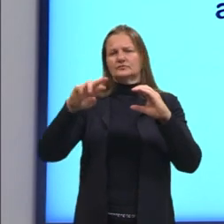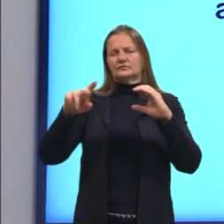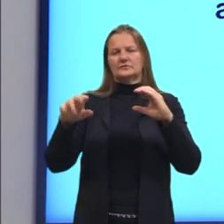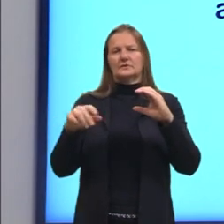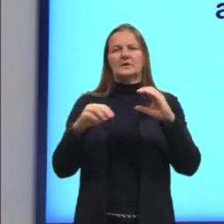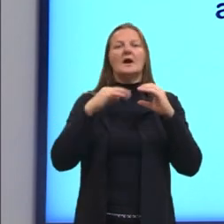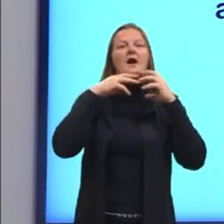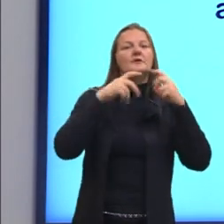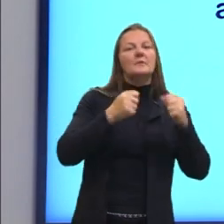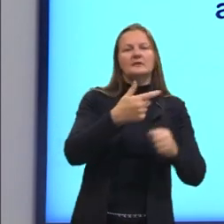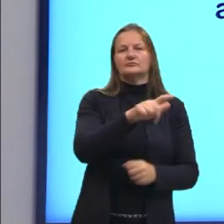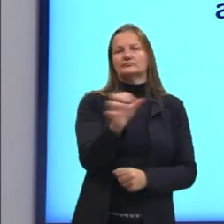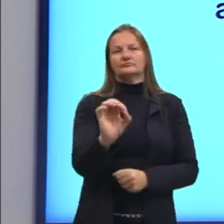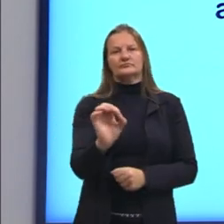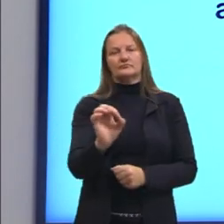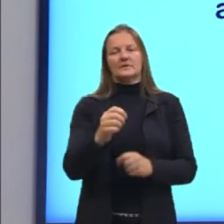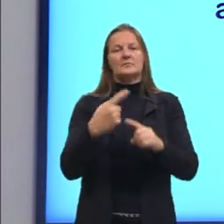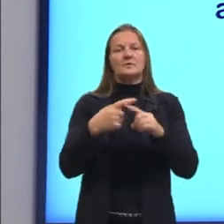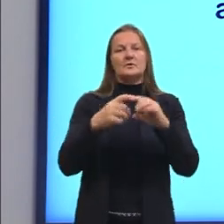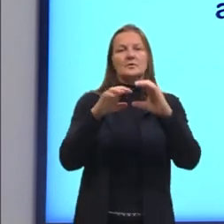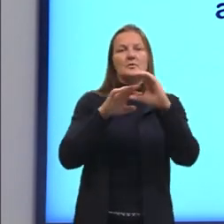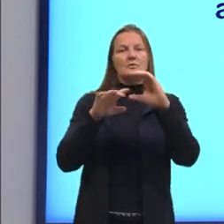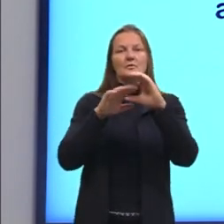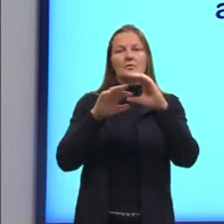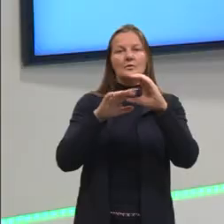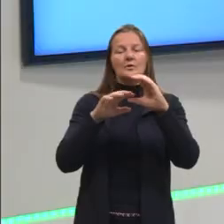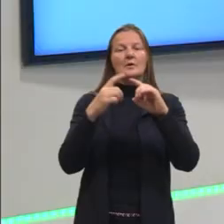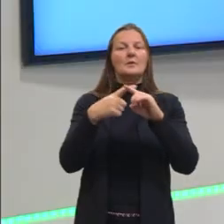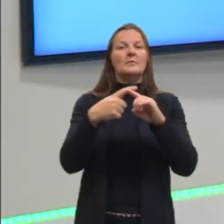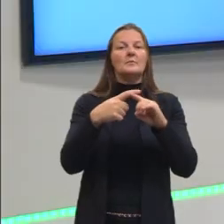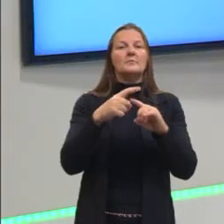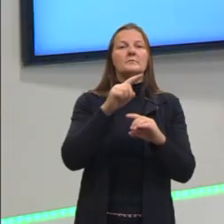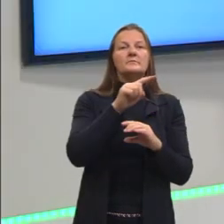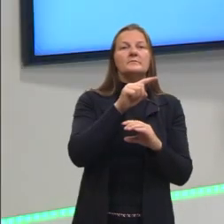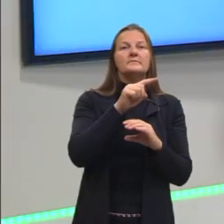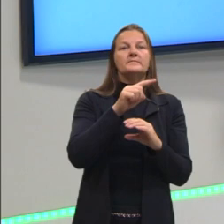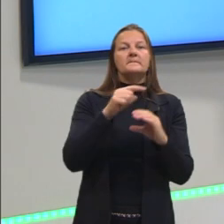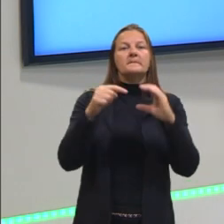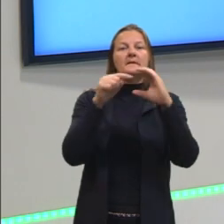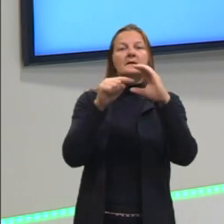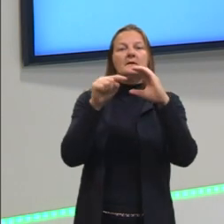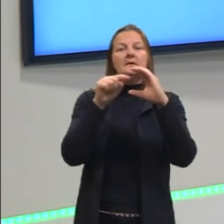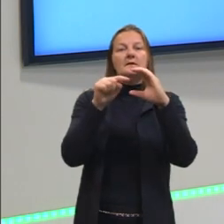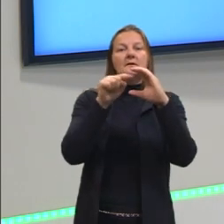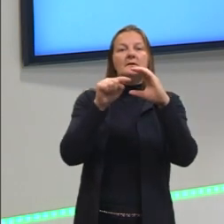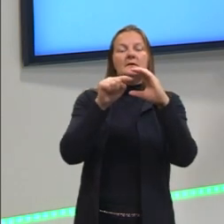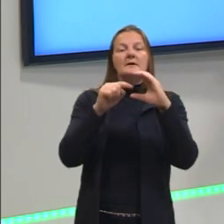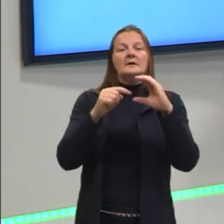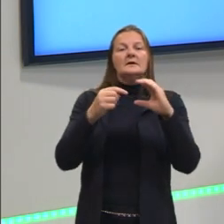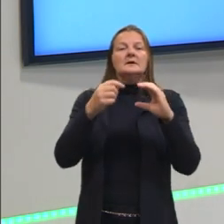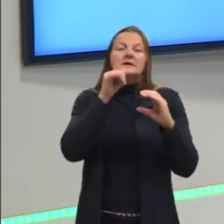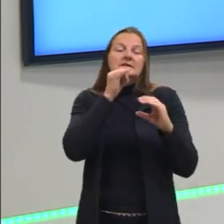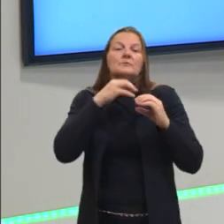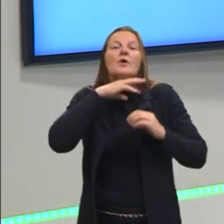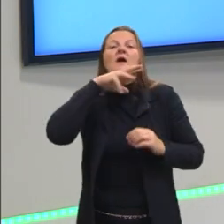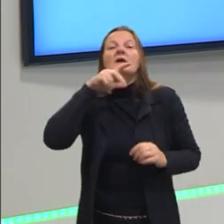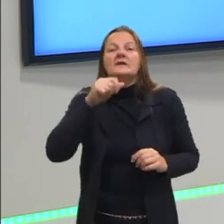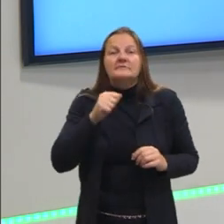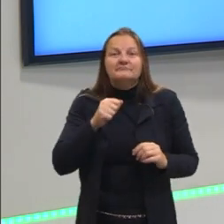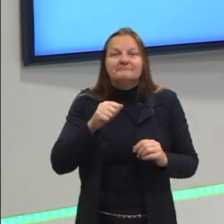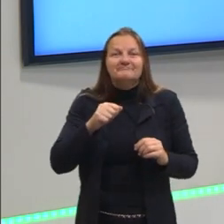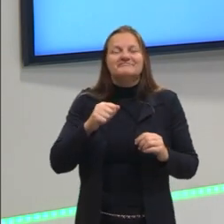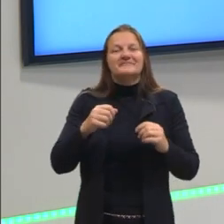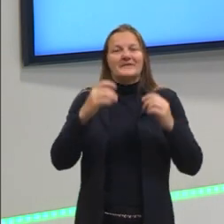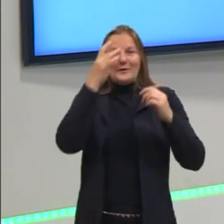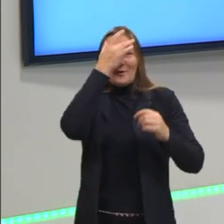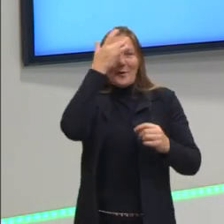não tem. Se tivesse cloroplastos, plastídeos, os seres eucariontes, os animais, por exemplo, os